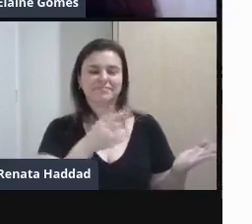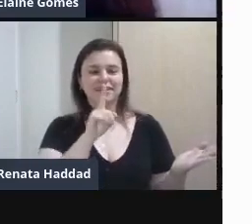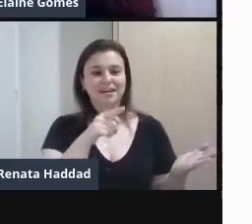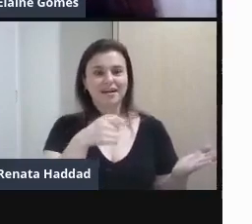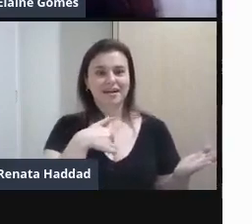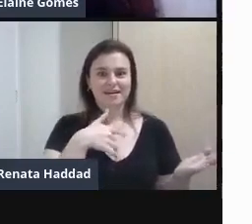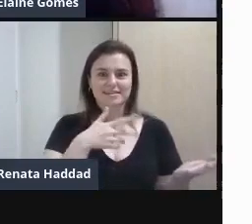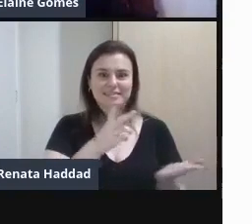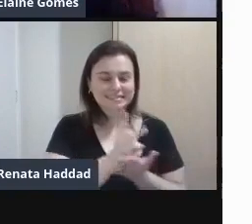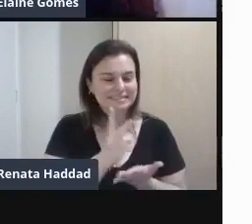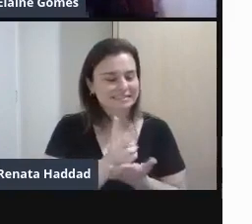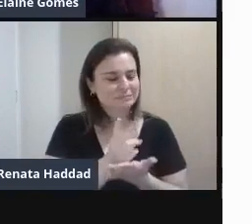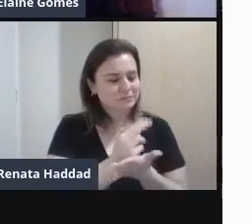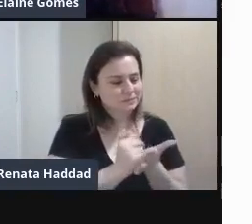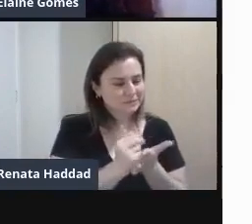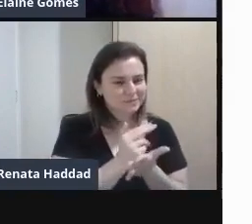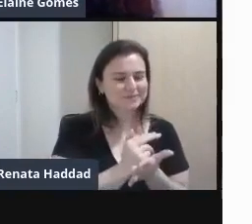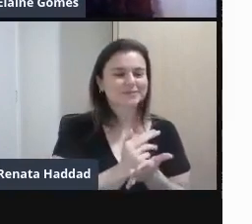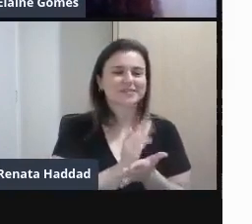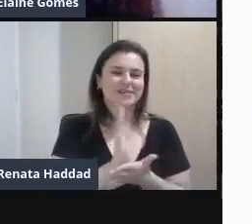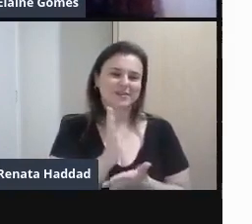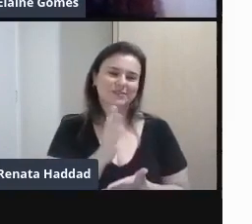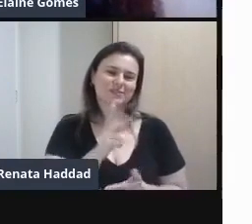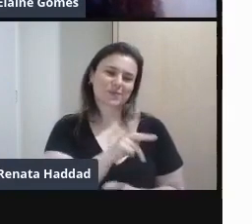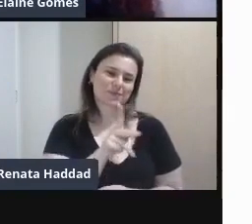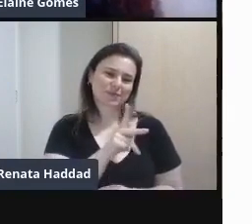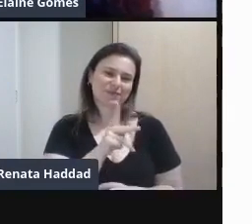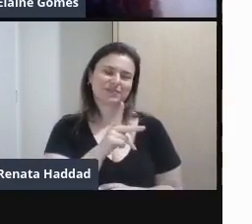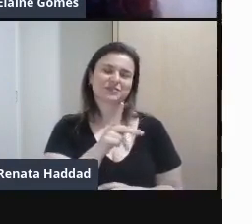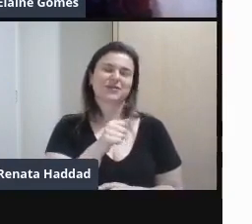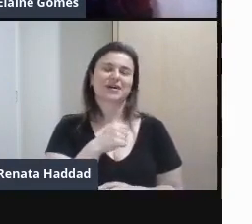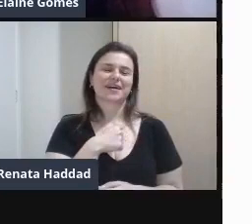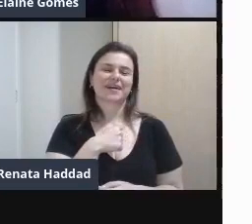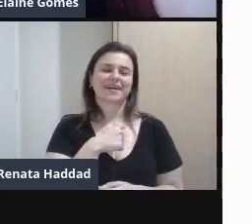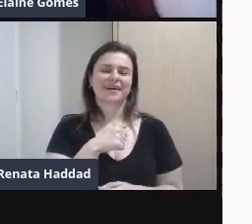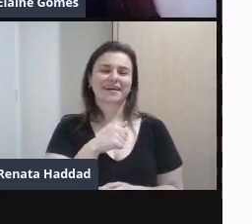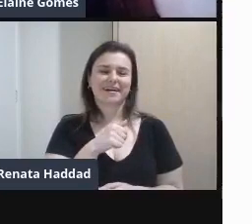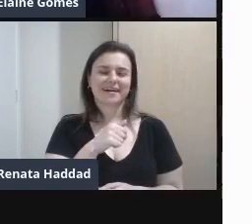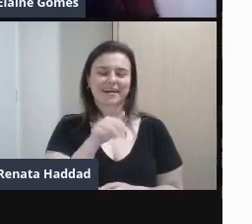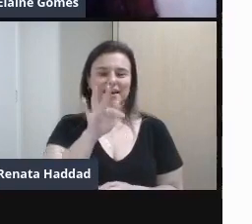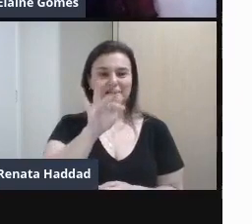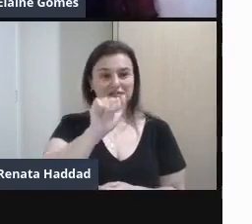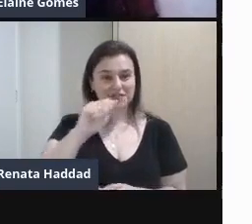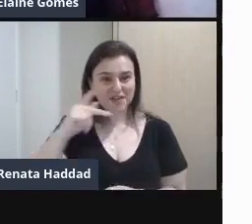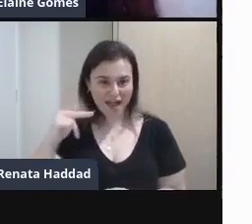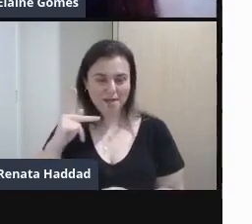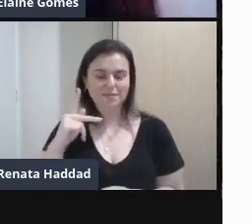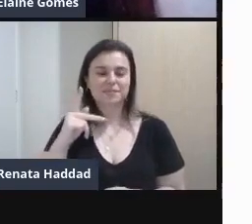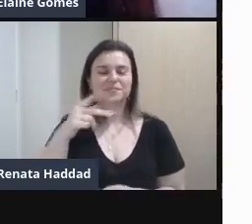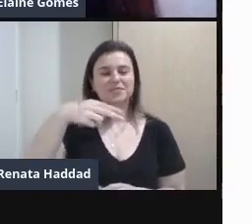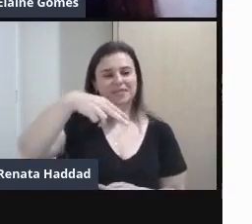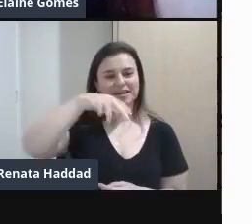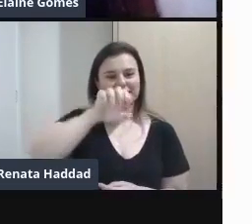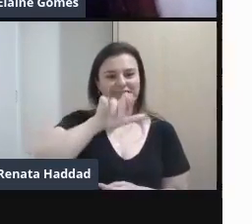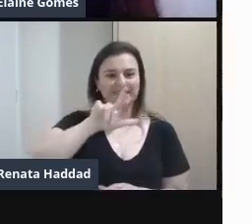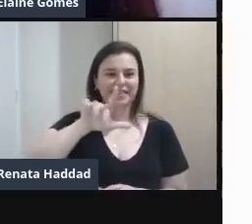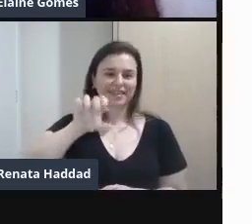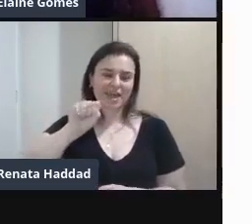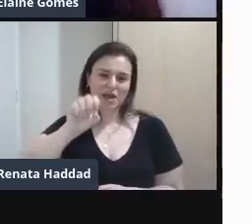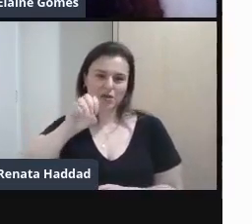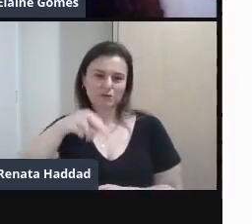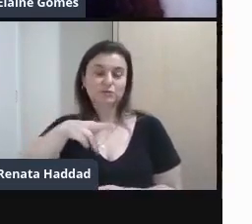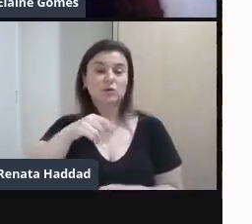do meu Ex-professor Saudoso agora Nelson Lerner Que é meu professor Lá na FAP Que também Vem dessa Dessa linha Do